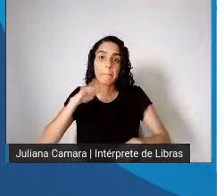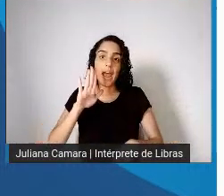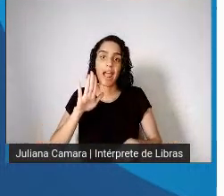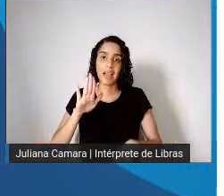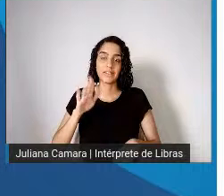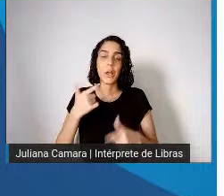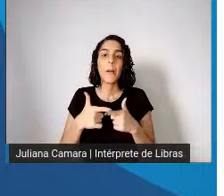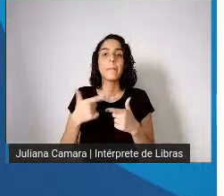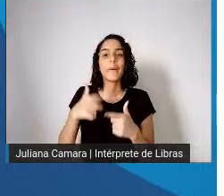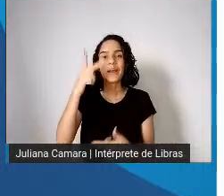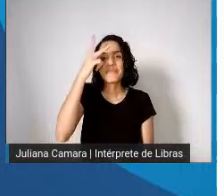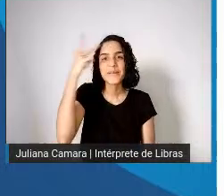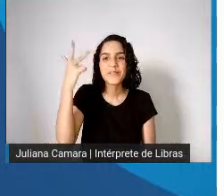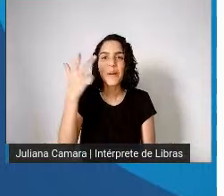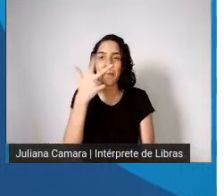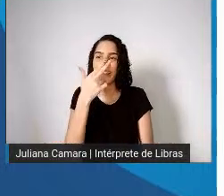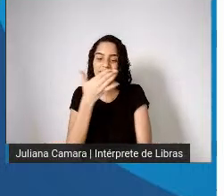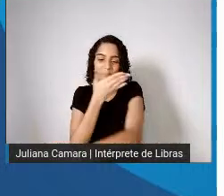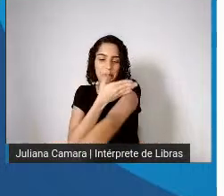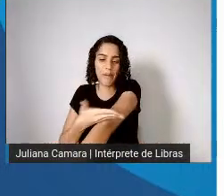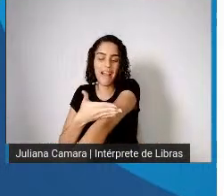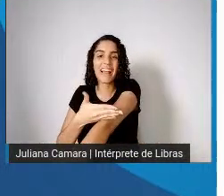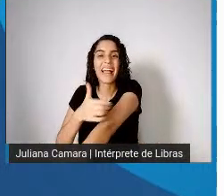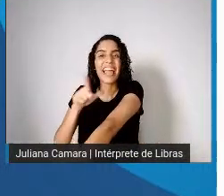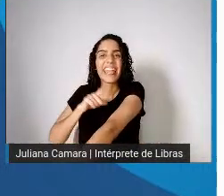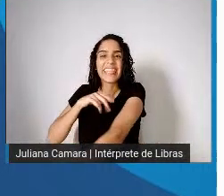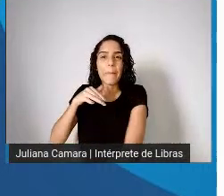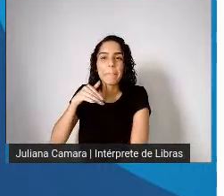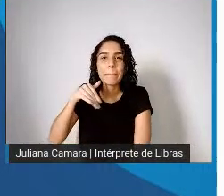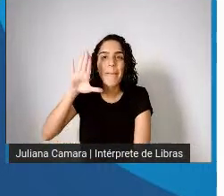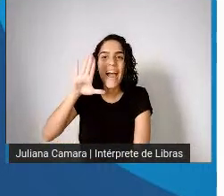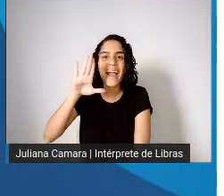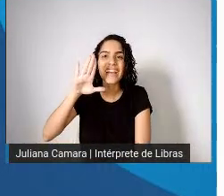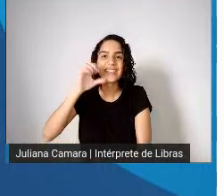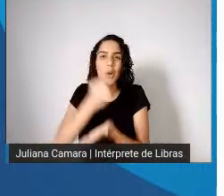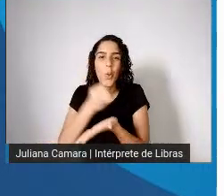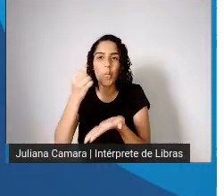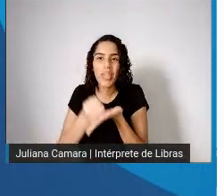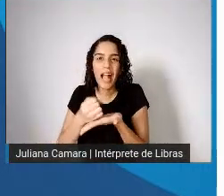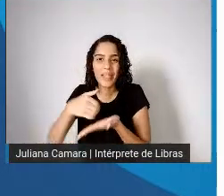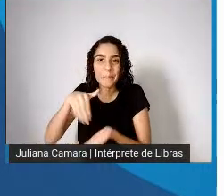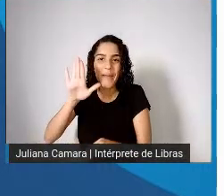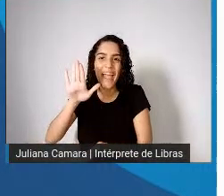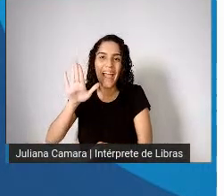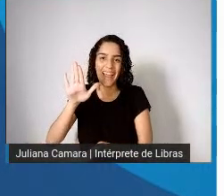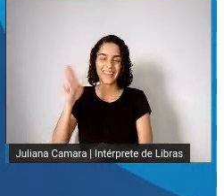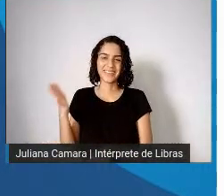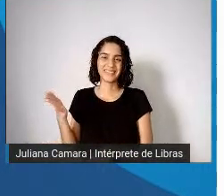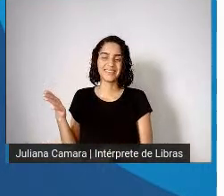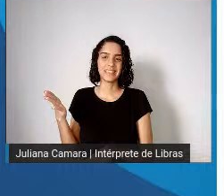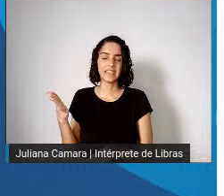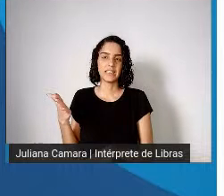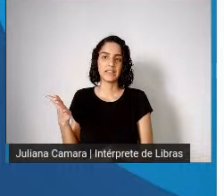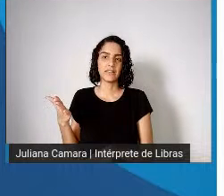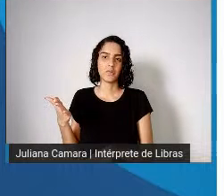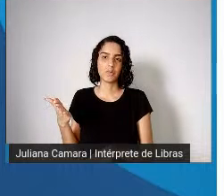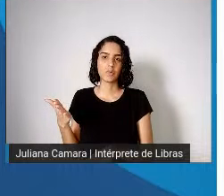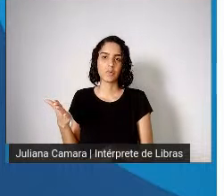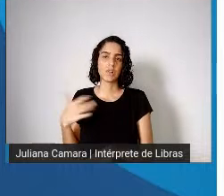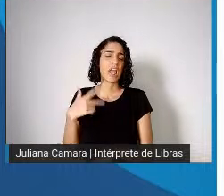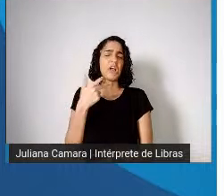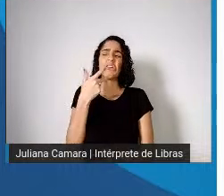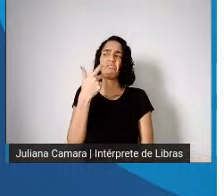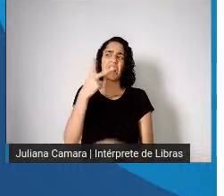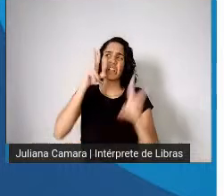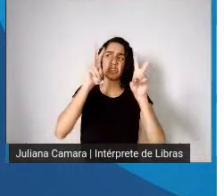dos 14 milhões, 15 milhões de desempregados, dos 40 milhões de subempregados, dos 6 milhões de